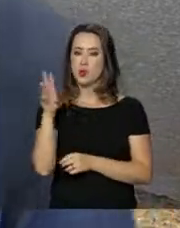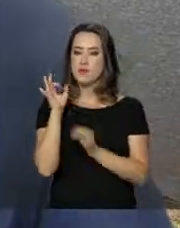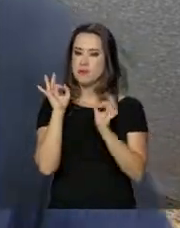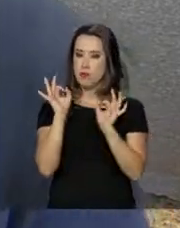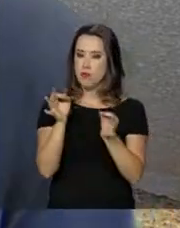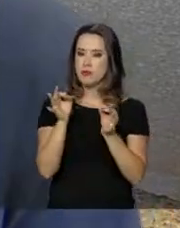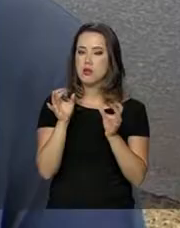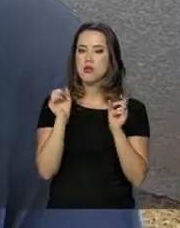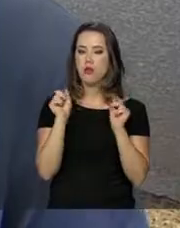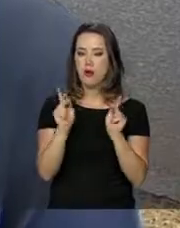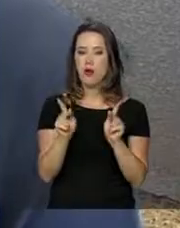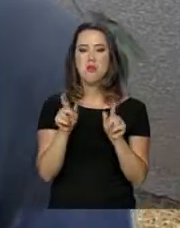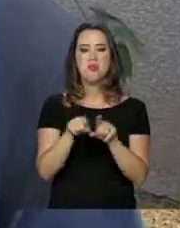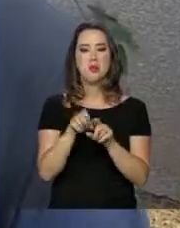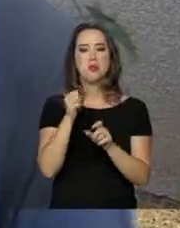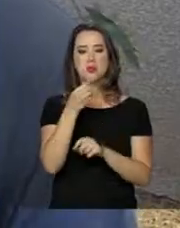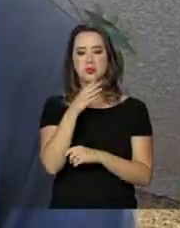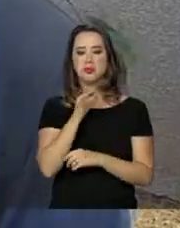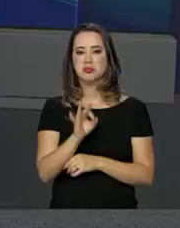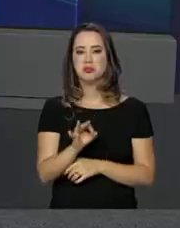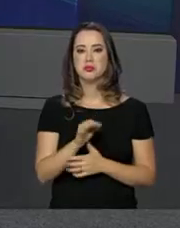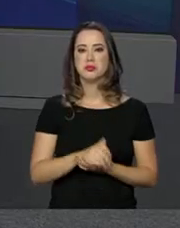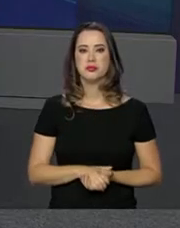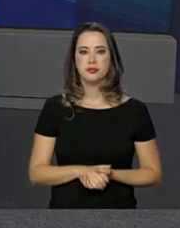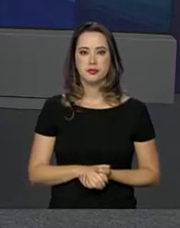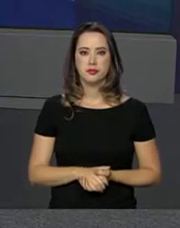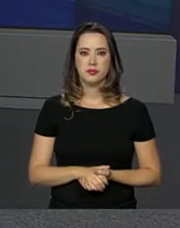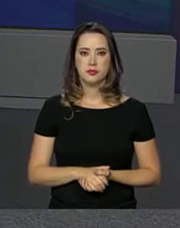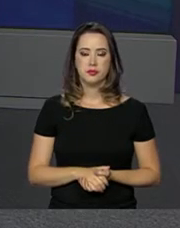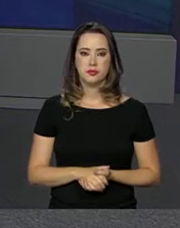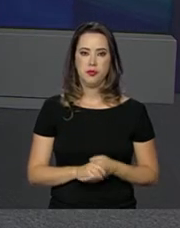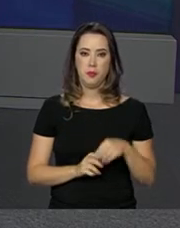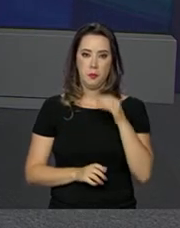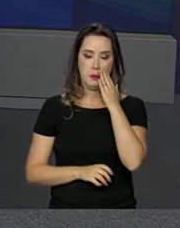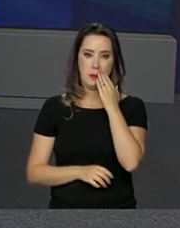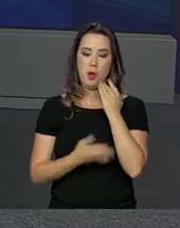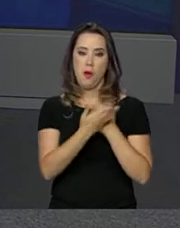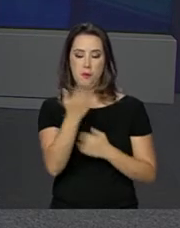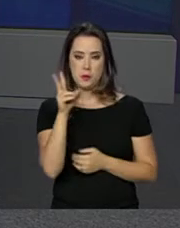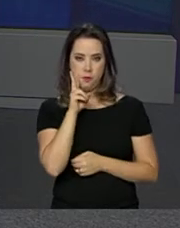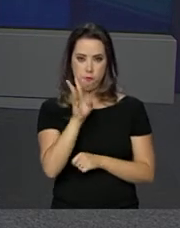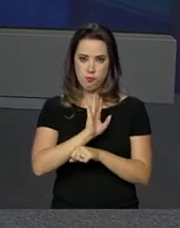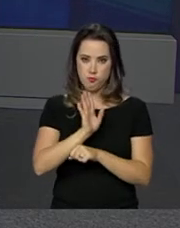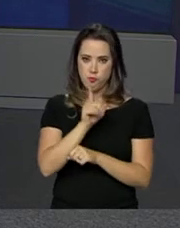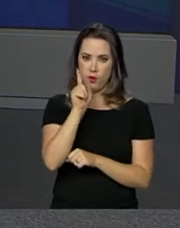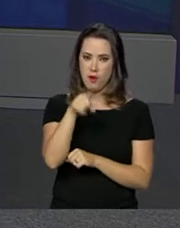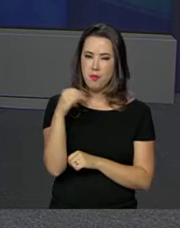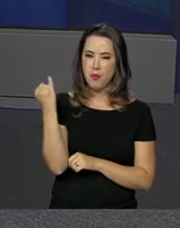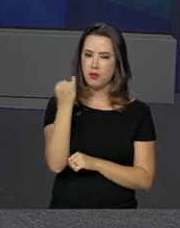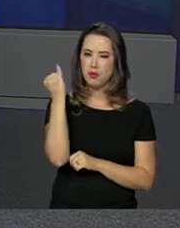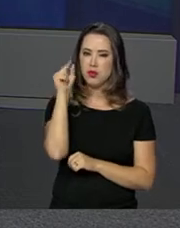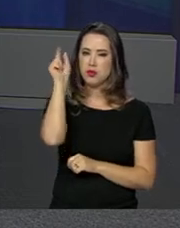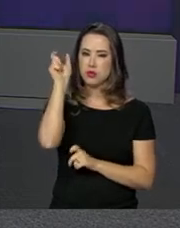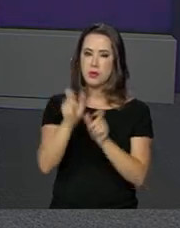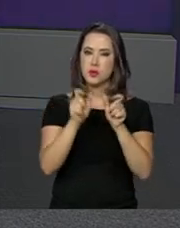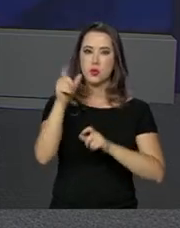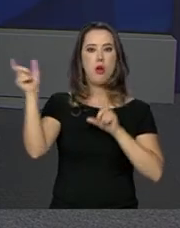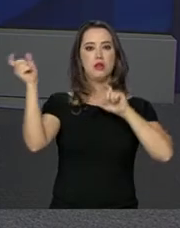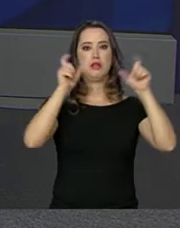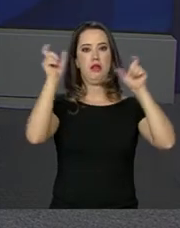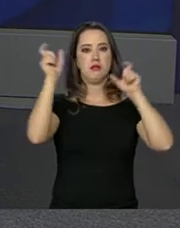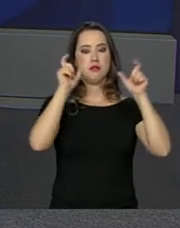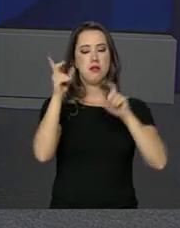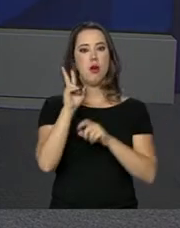tudo ok. E ainda bem que está tudo ok atualmente. Como você conferiu na reportagem, é importante que o trabalhador fique